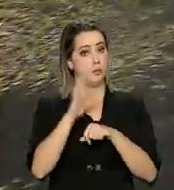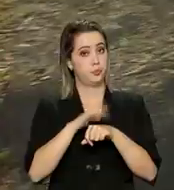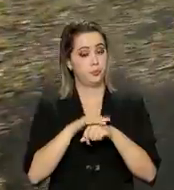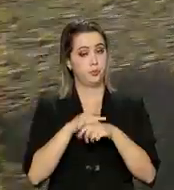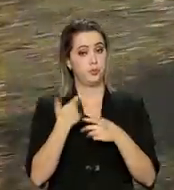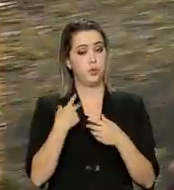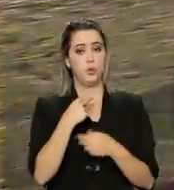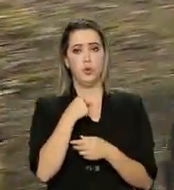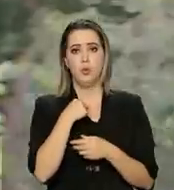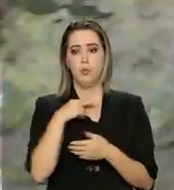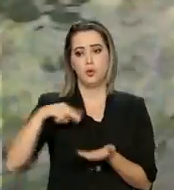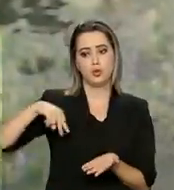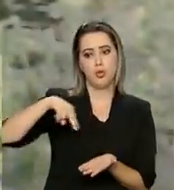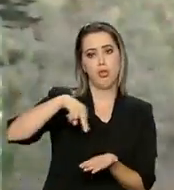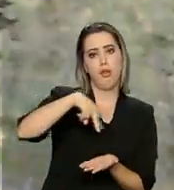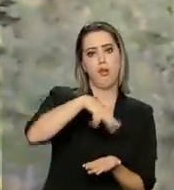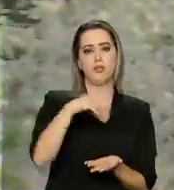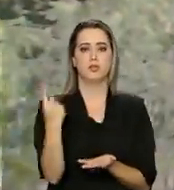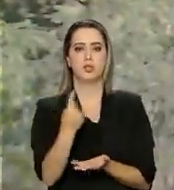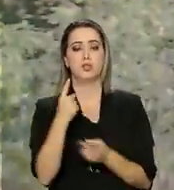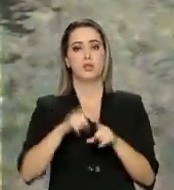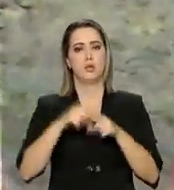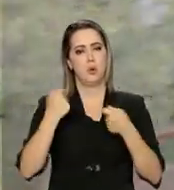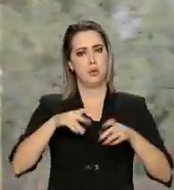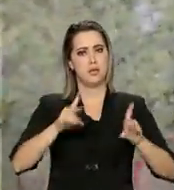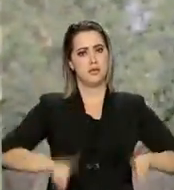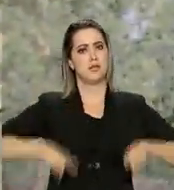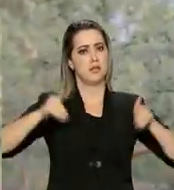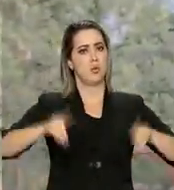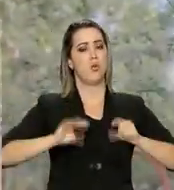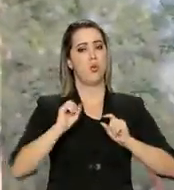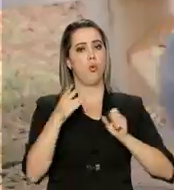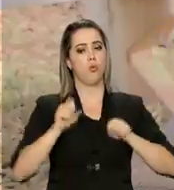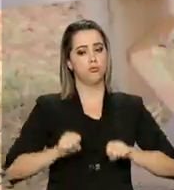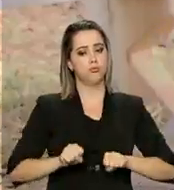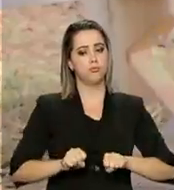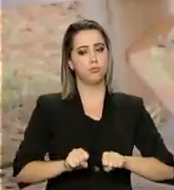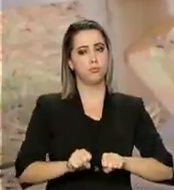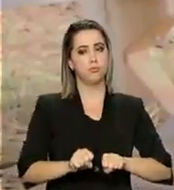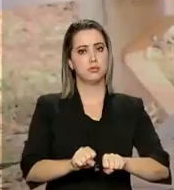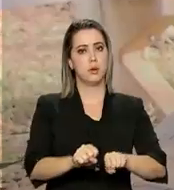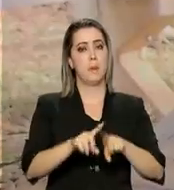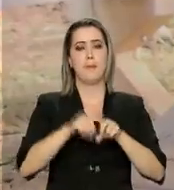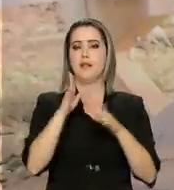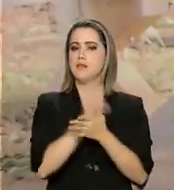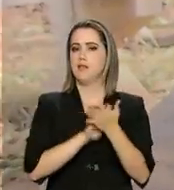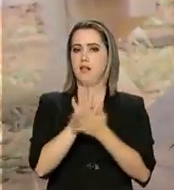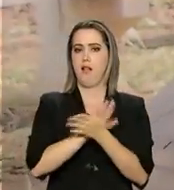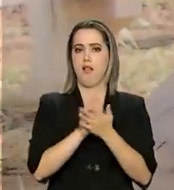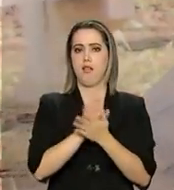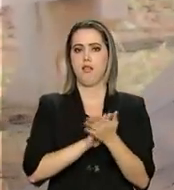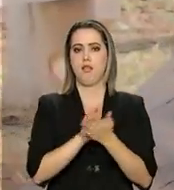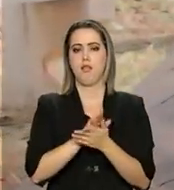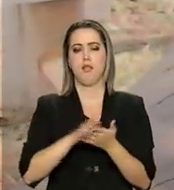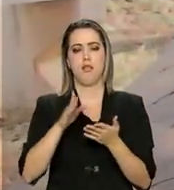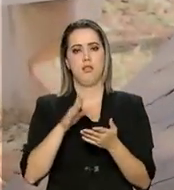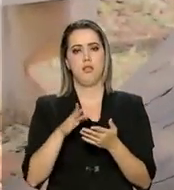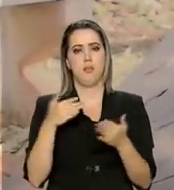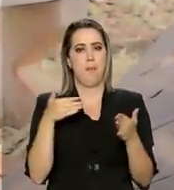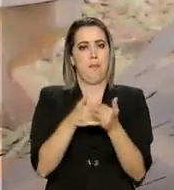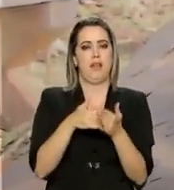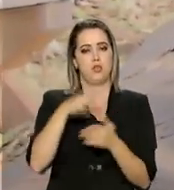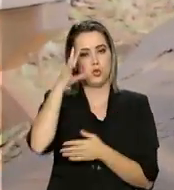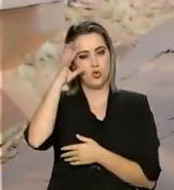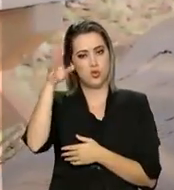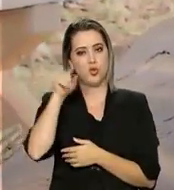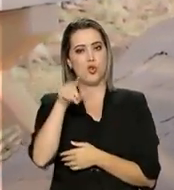impede de andar sozinho. E ele precisa de cadeira de rodas ou de um andador. Mas nada disso fez com que parasse de sonhar. Ele